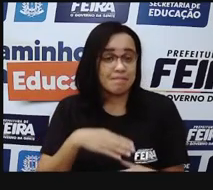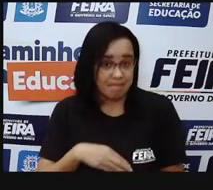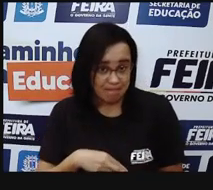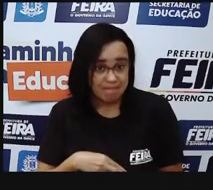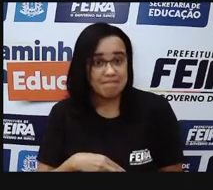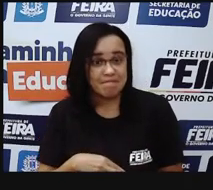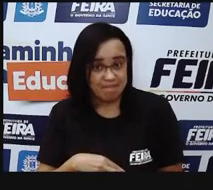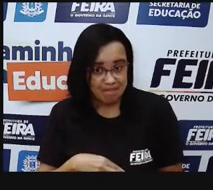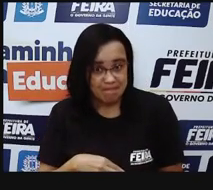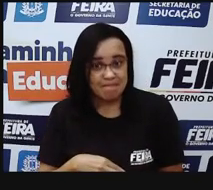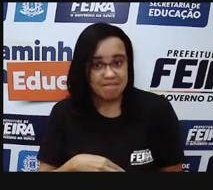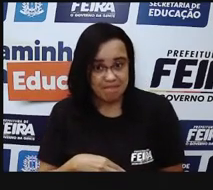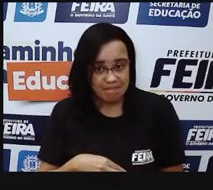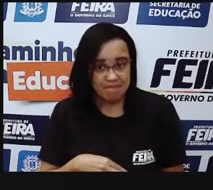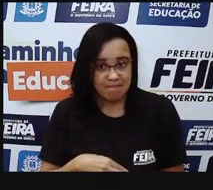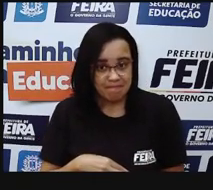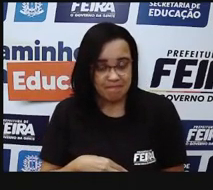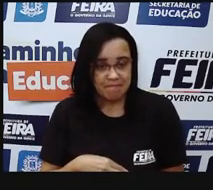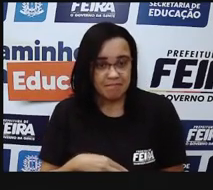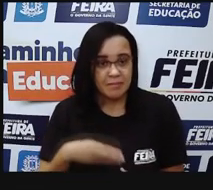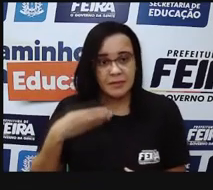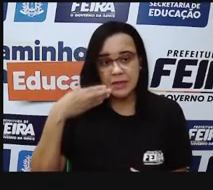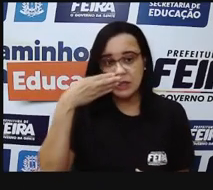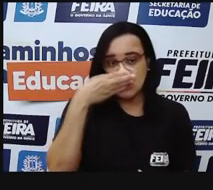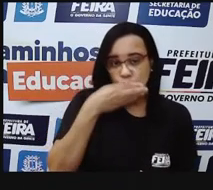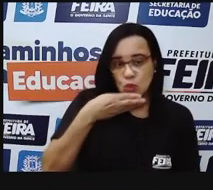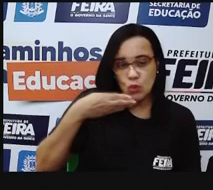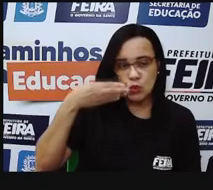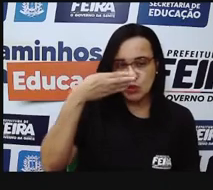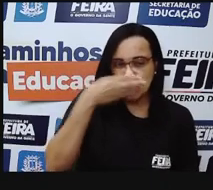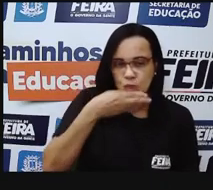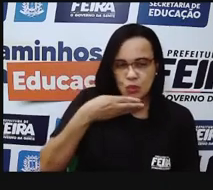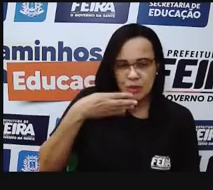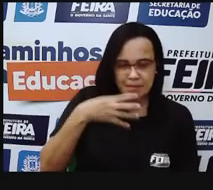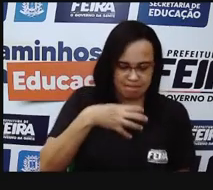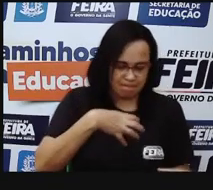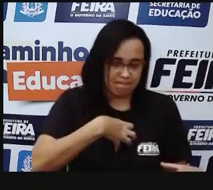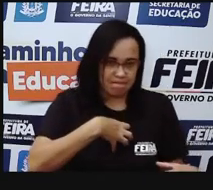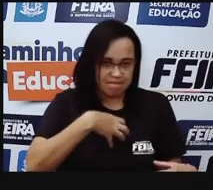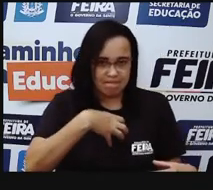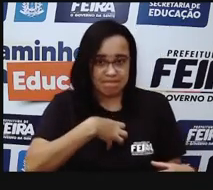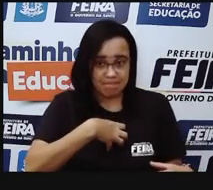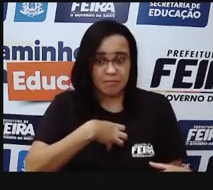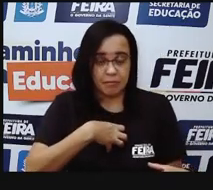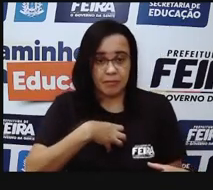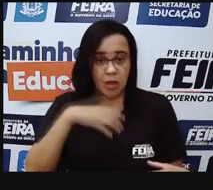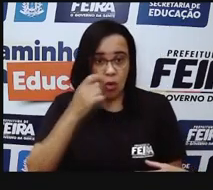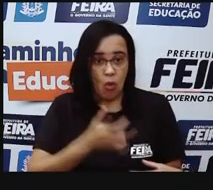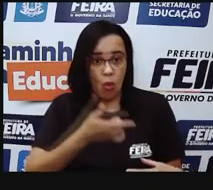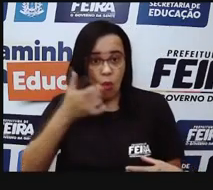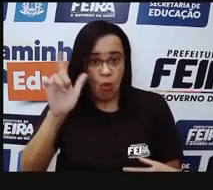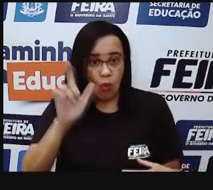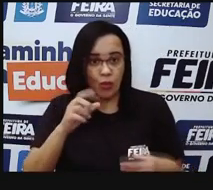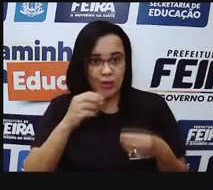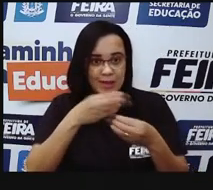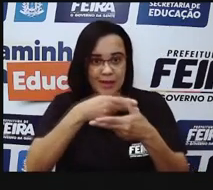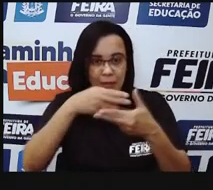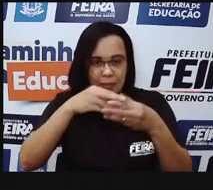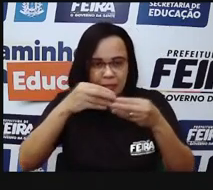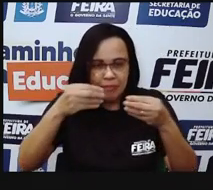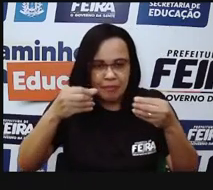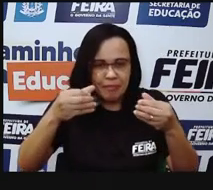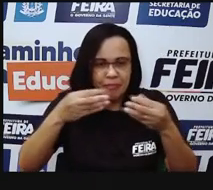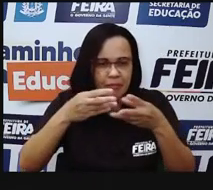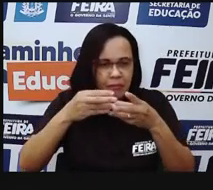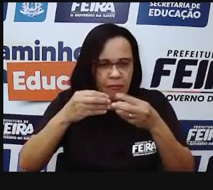vão reconhecer mais do que nas genomas de doce, que é a saclarose. Tem outras papilas gustativas fungiformes que